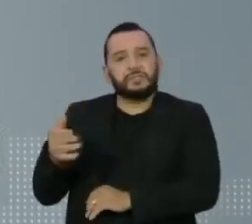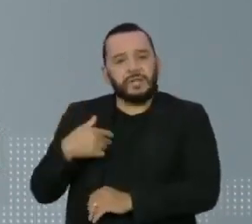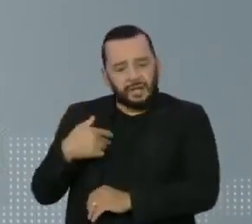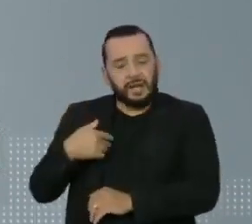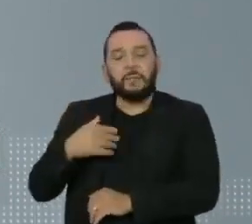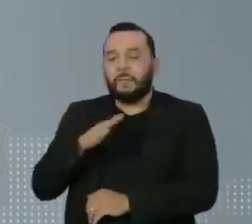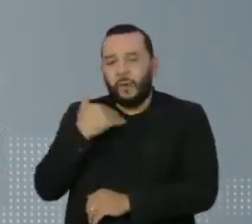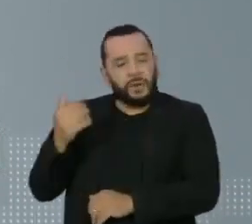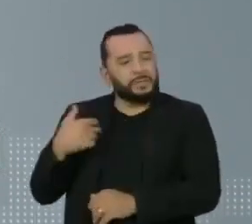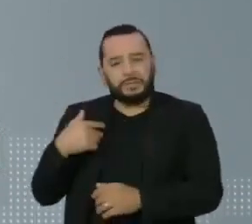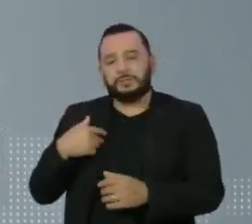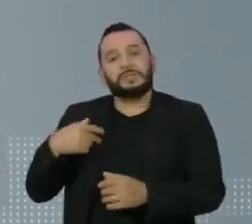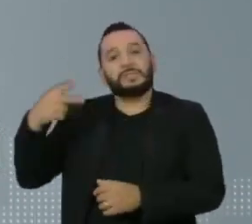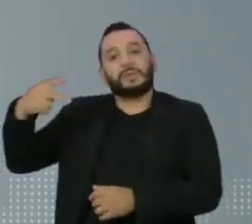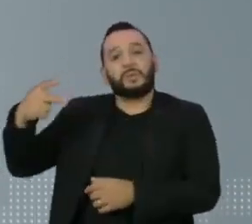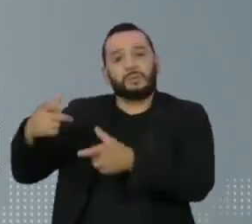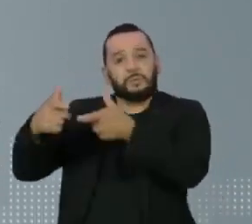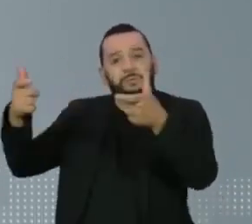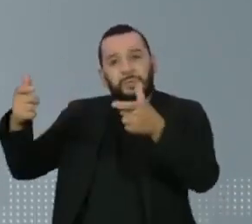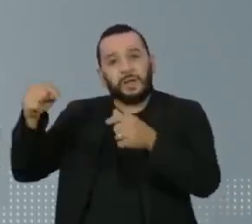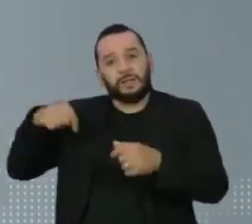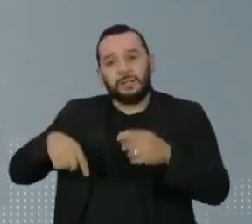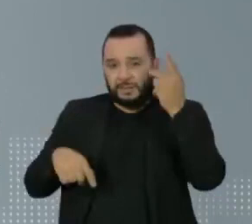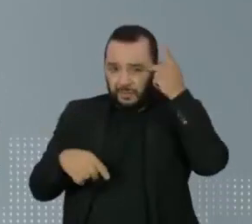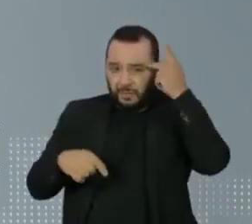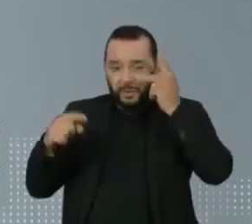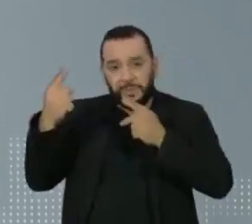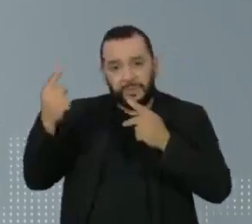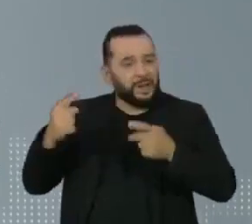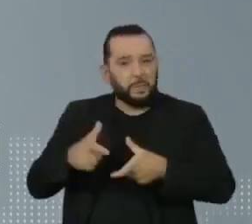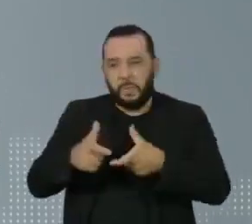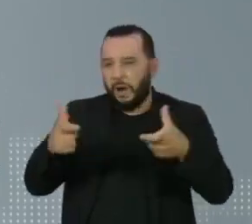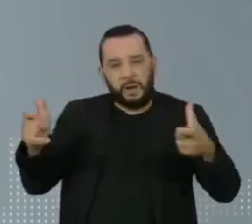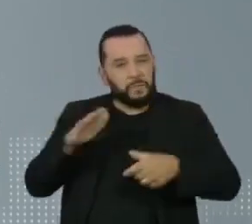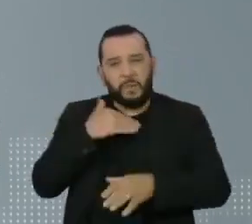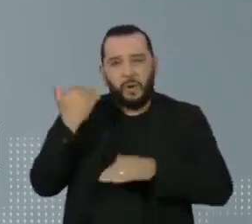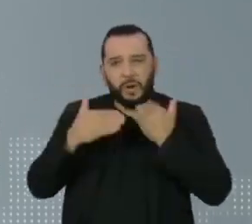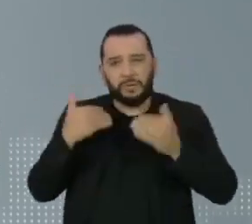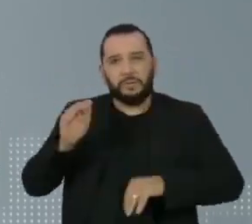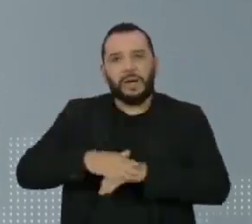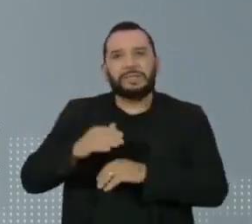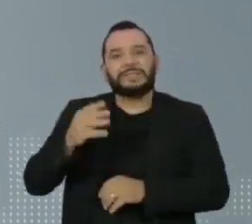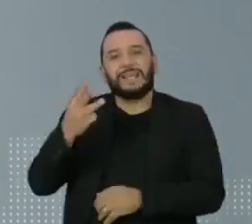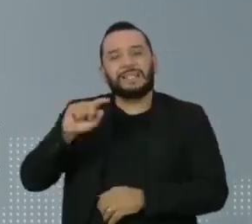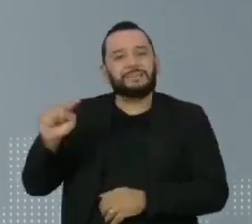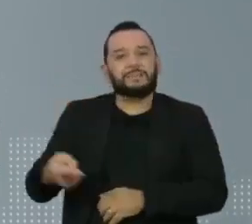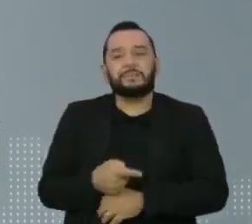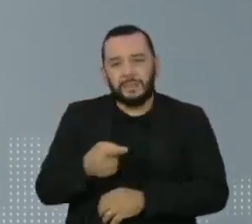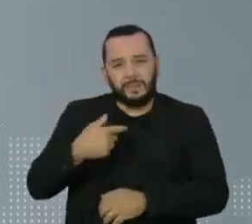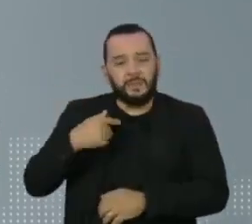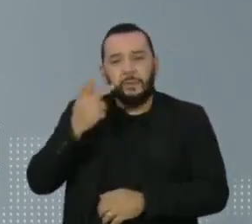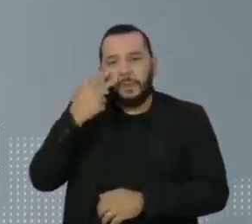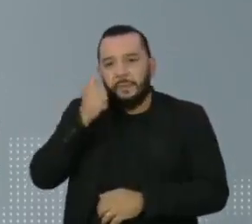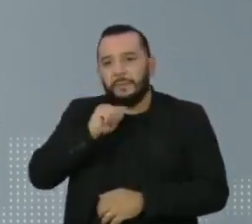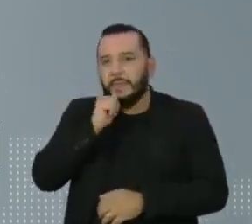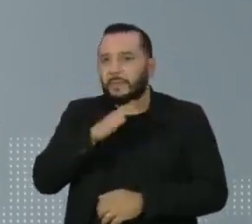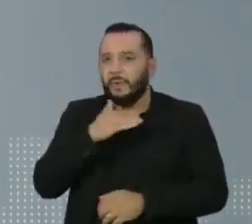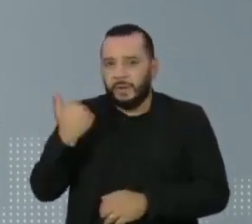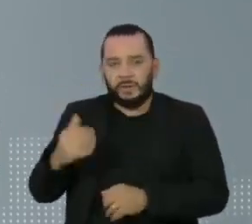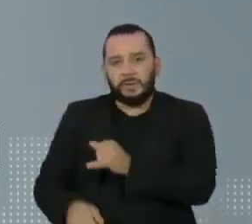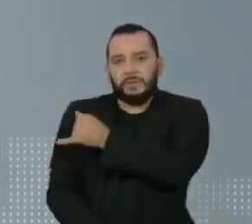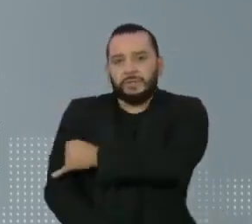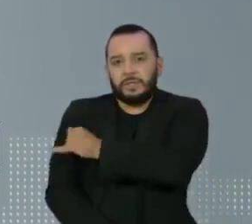-19, atrás apenas de São Paulo, que registra mais de 3 mil casos. Rio de Janeiro e Paraná